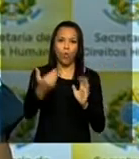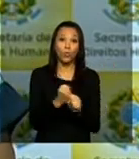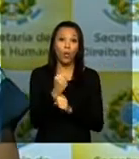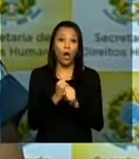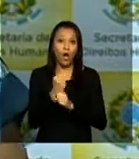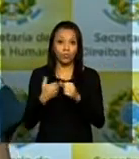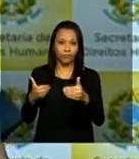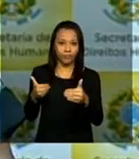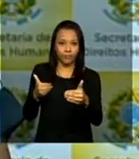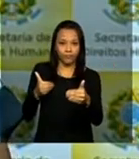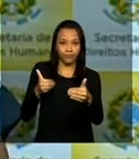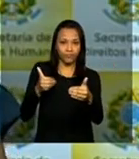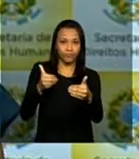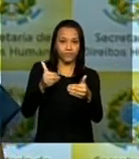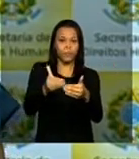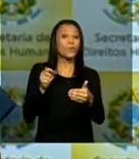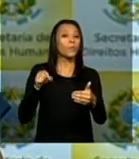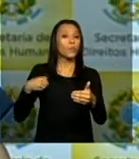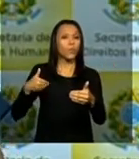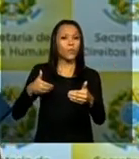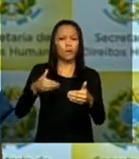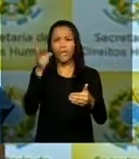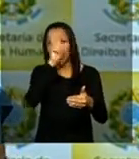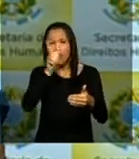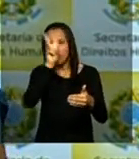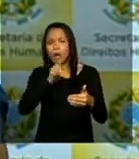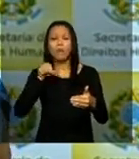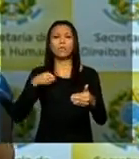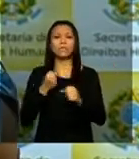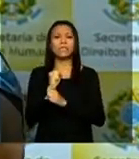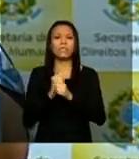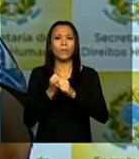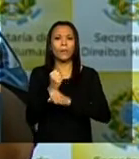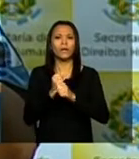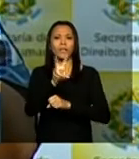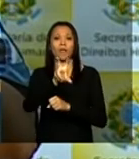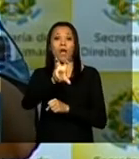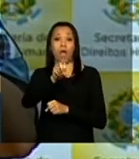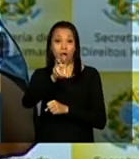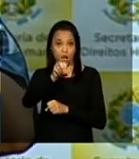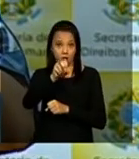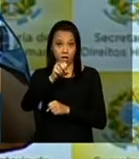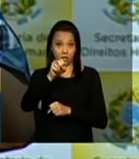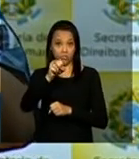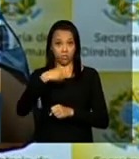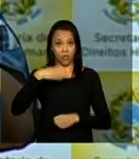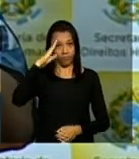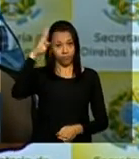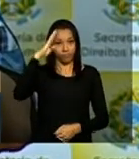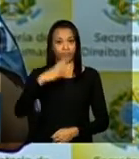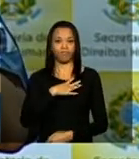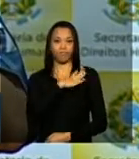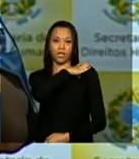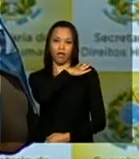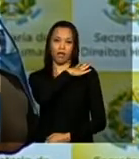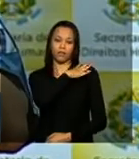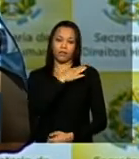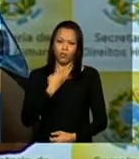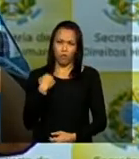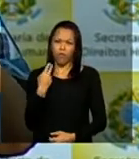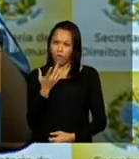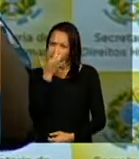se rememorava os 50 anos da ditadura militar foi muito